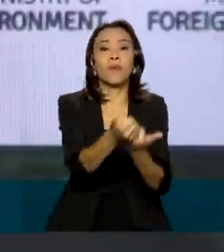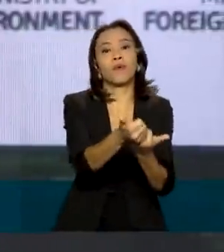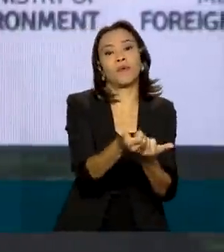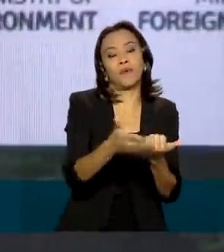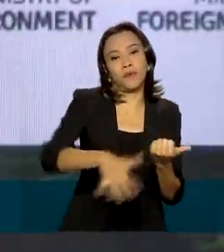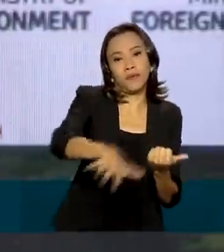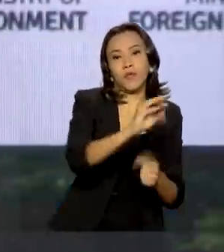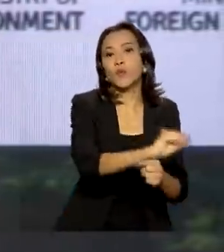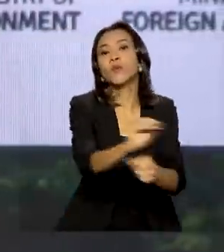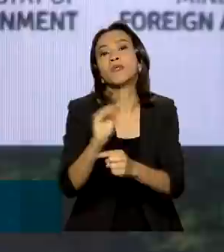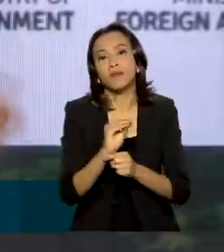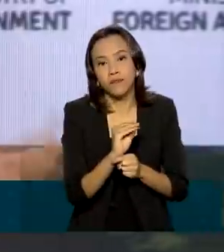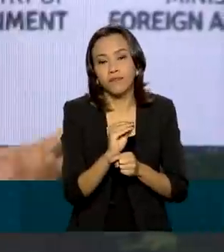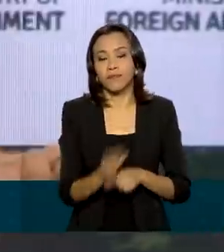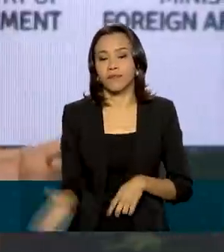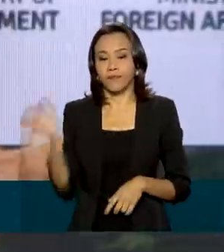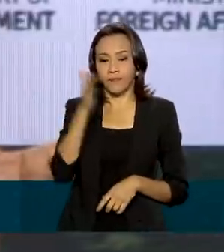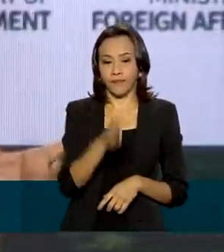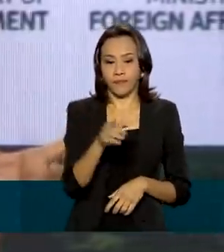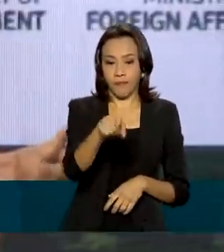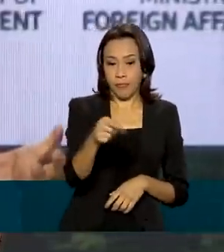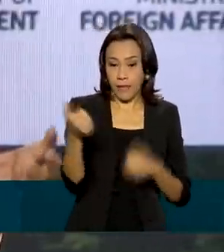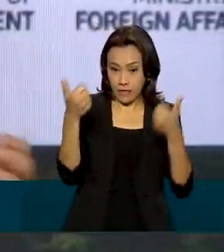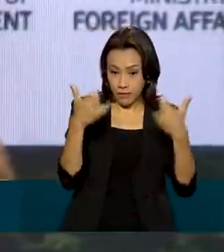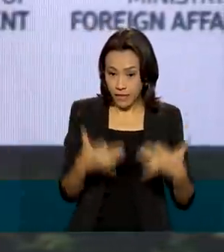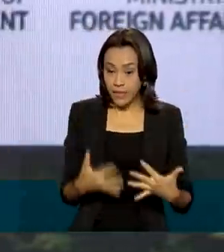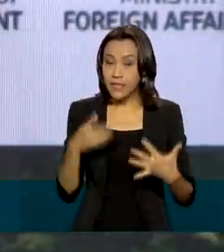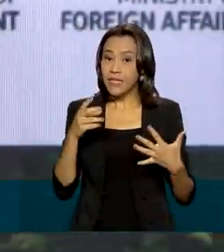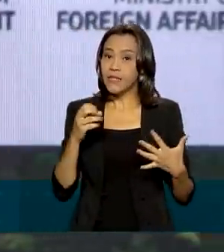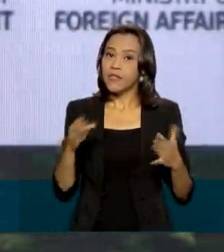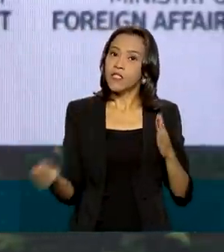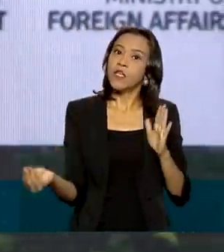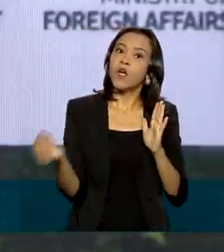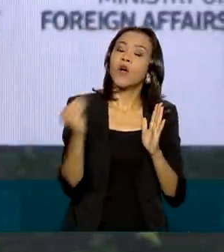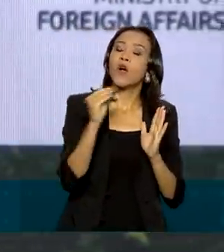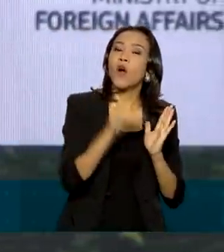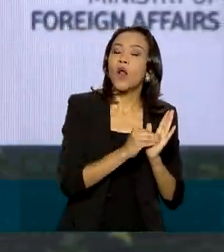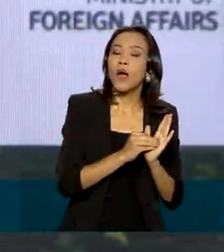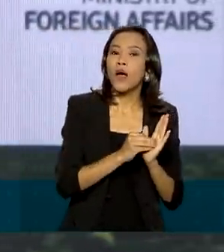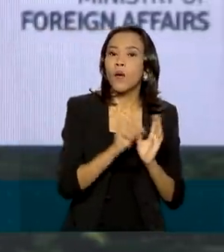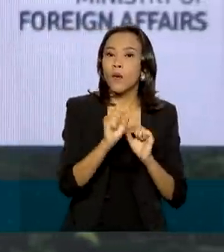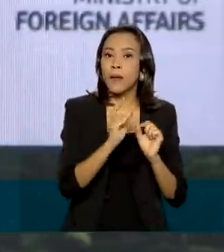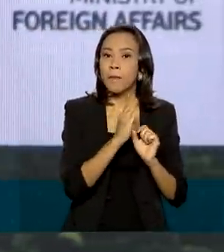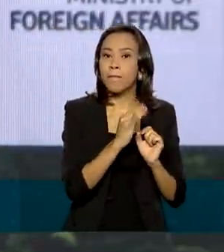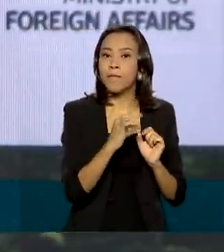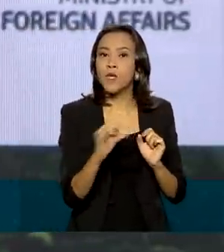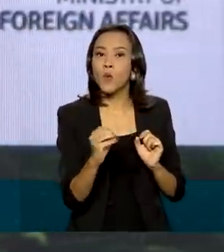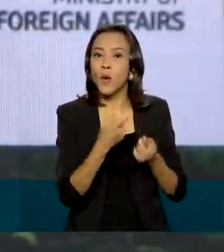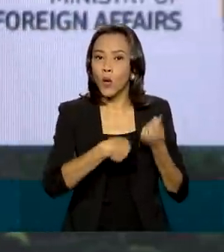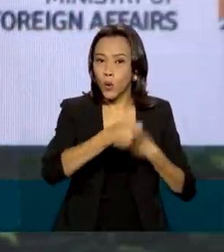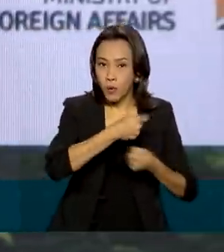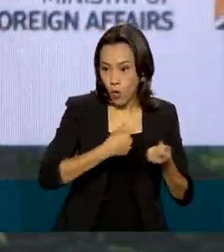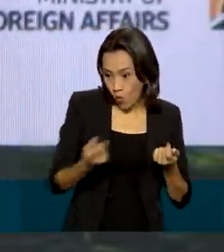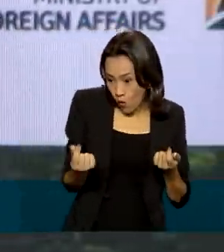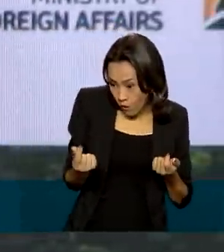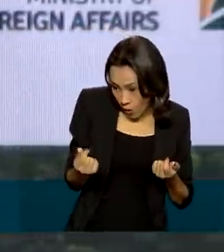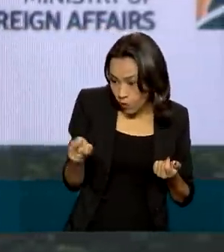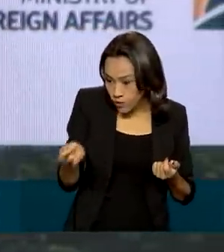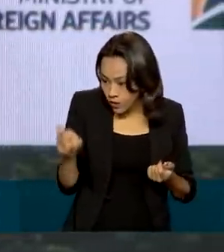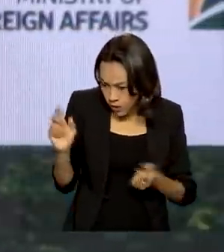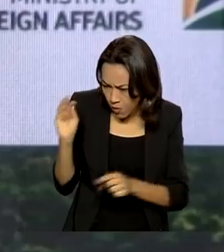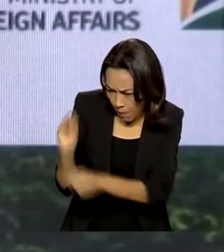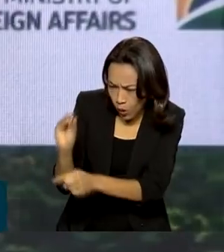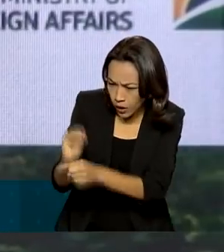colocar junto ao produto da bioeconomia da Amazônia o valor da atividade de proteger floresta,